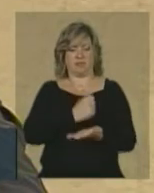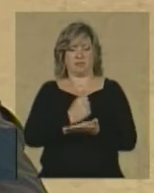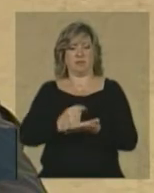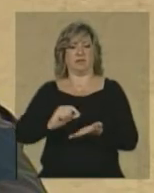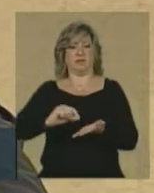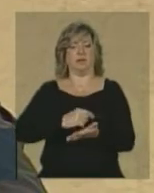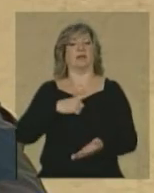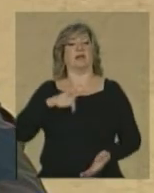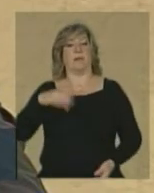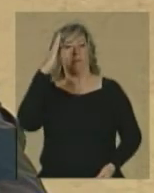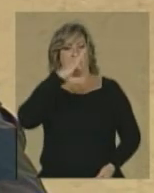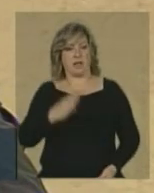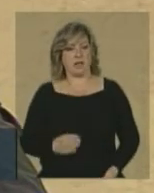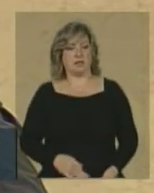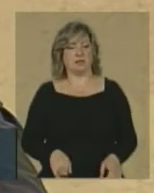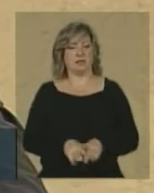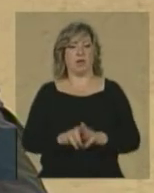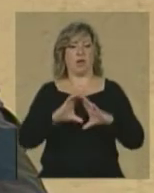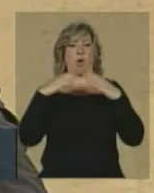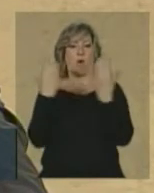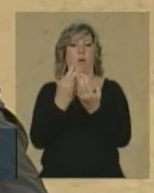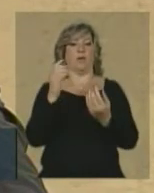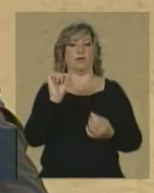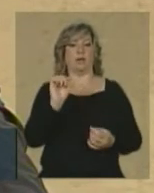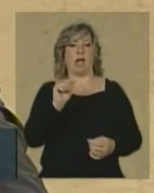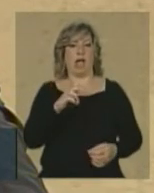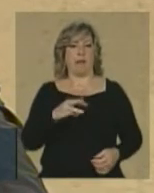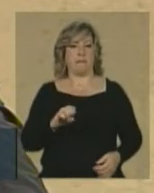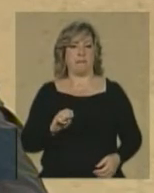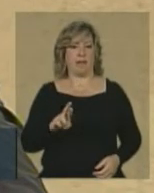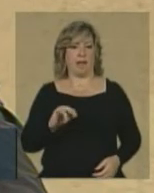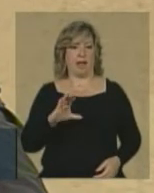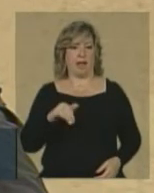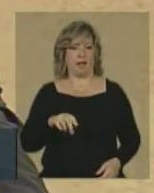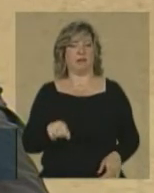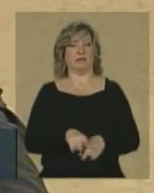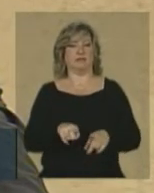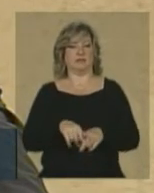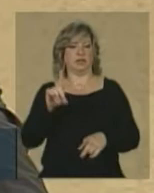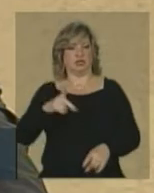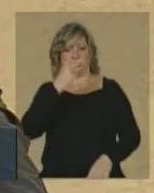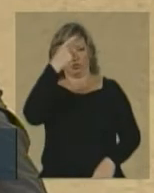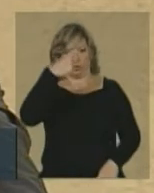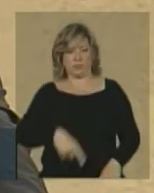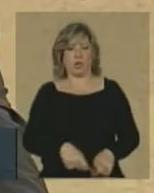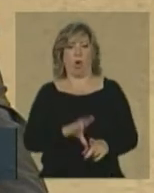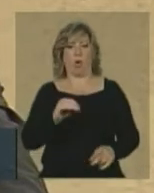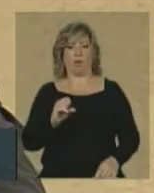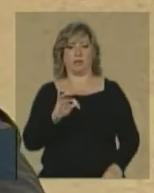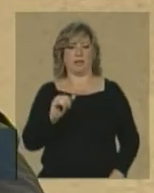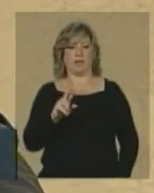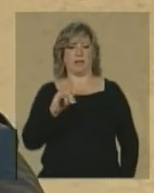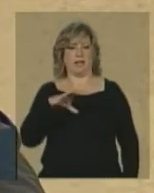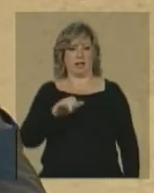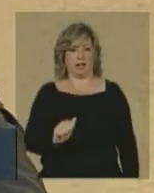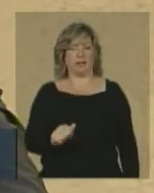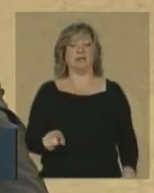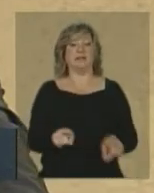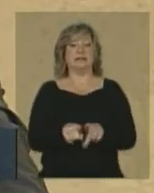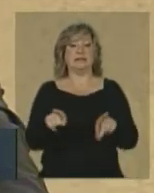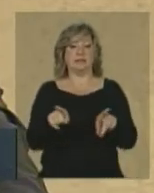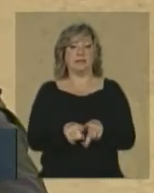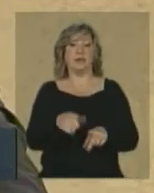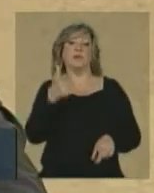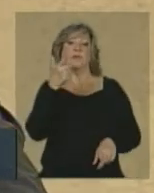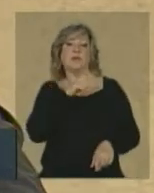como por exemplo pela Convenção Americana dos Direitos Humanos Pacto de São José da Costa Rica e por terem sido ratificados